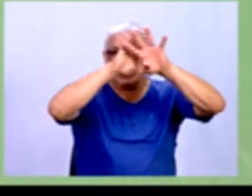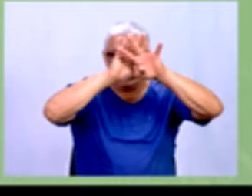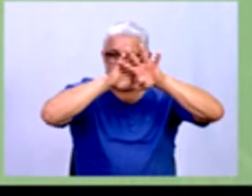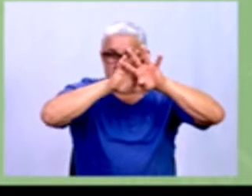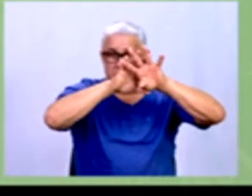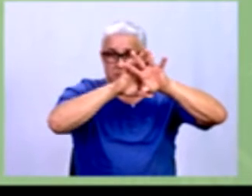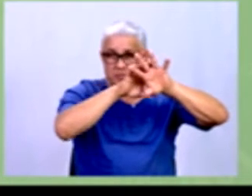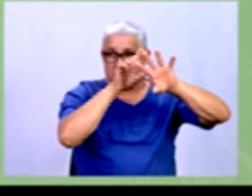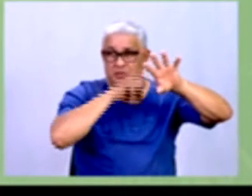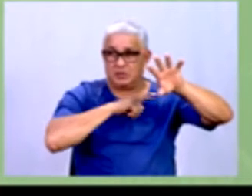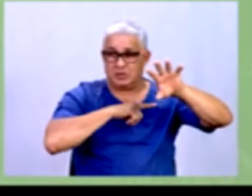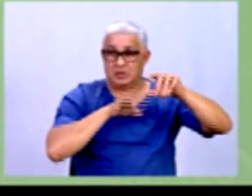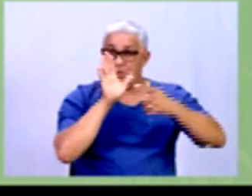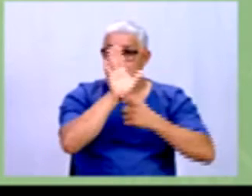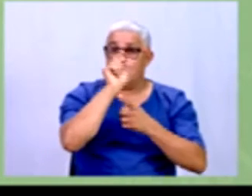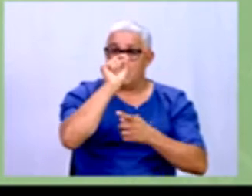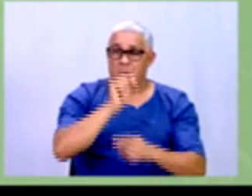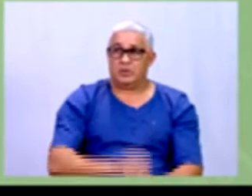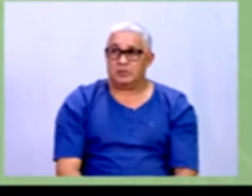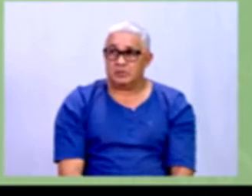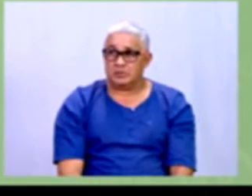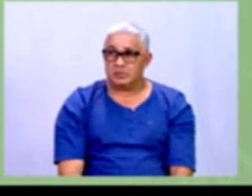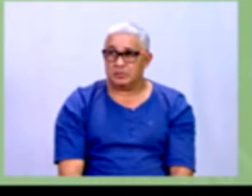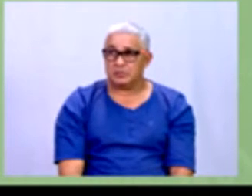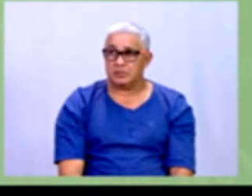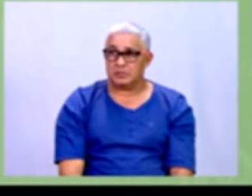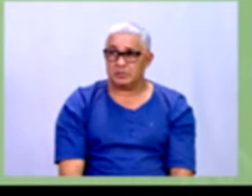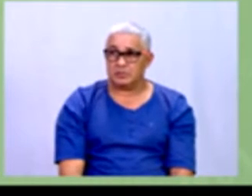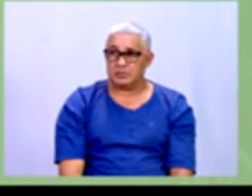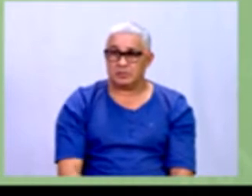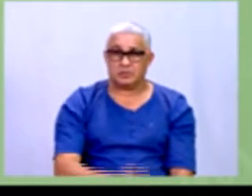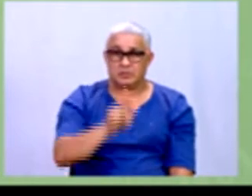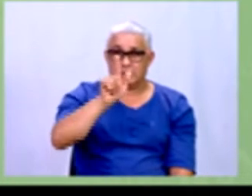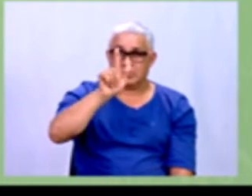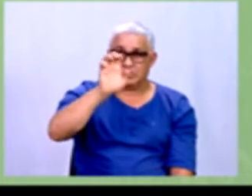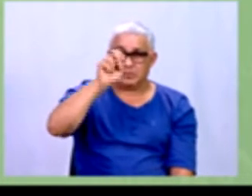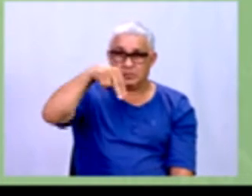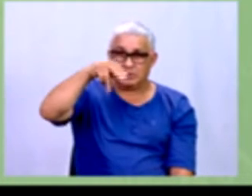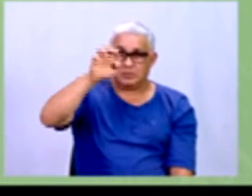onde mostra gênero.